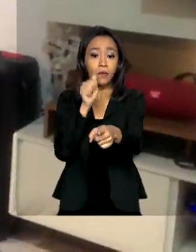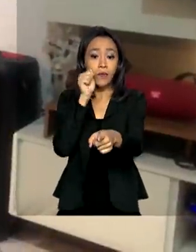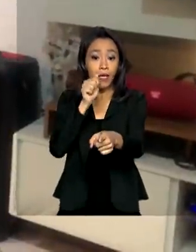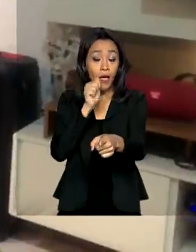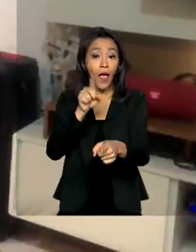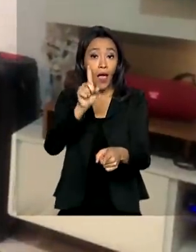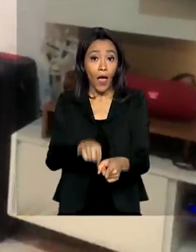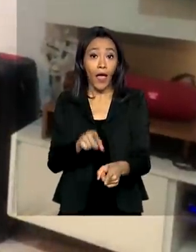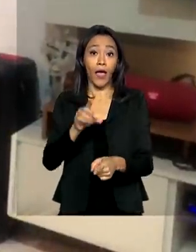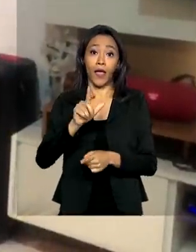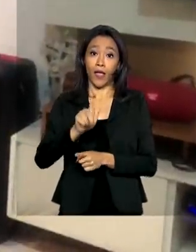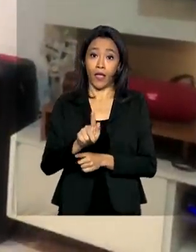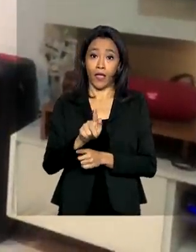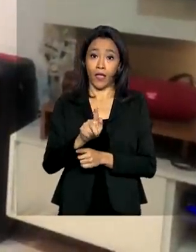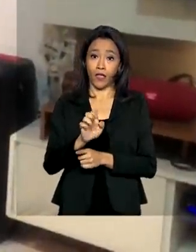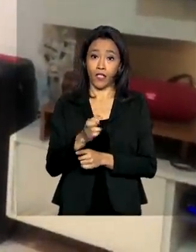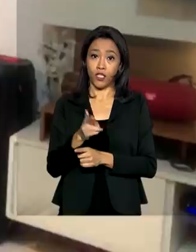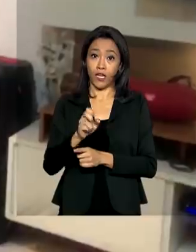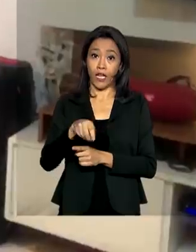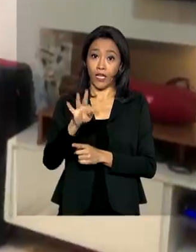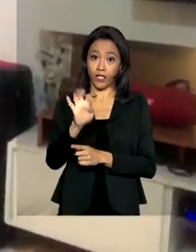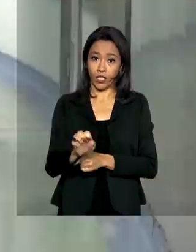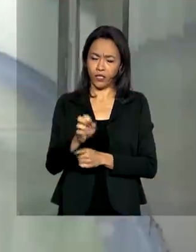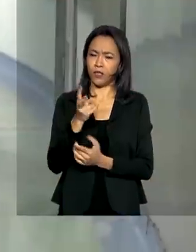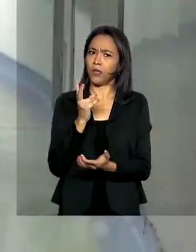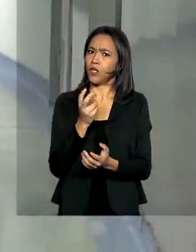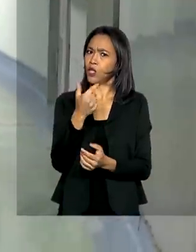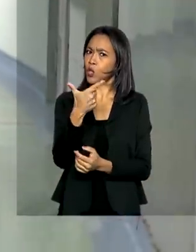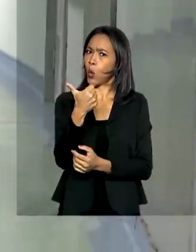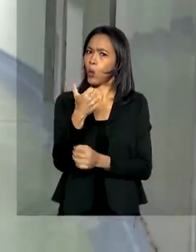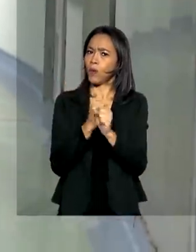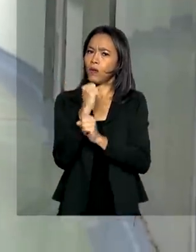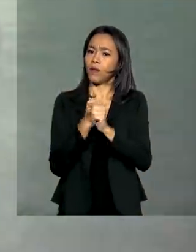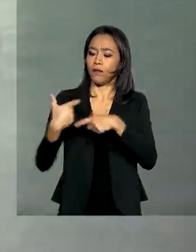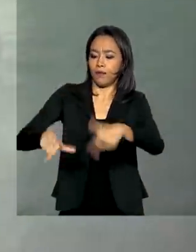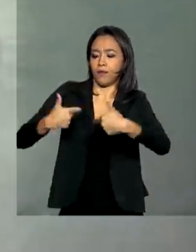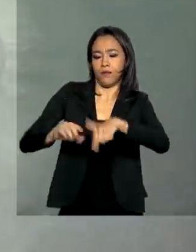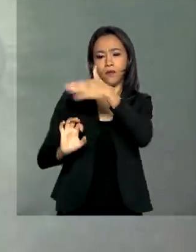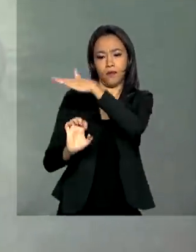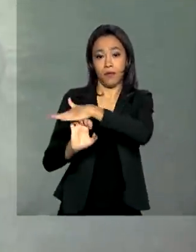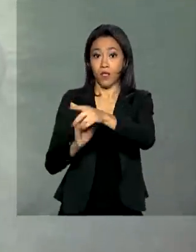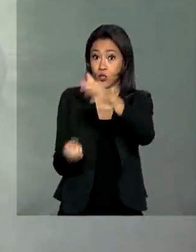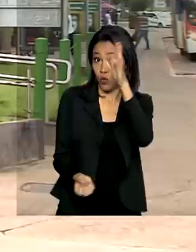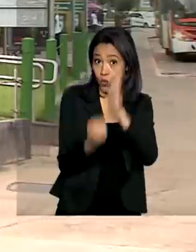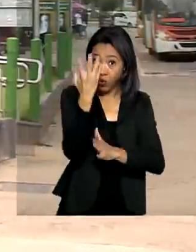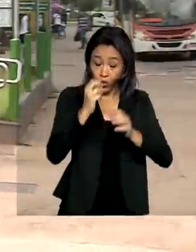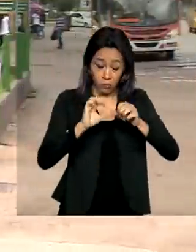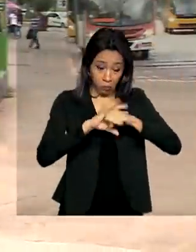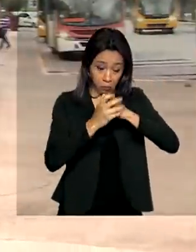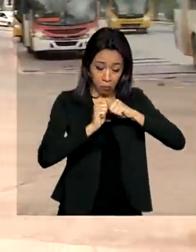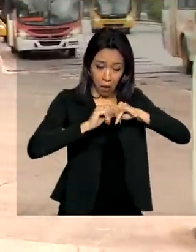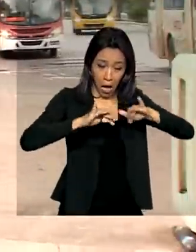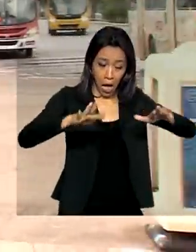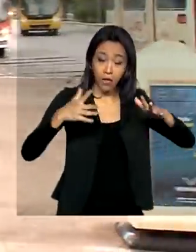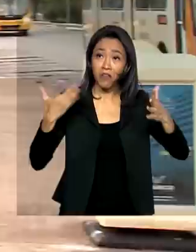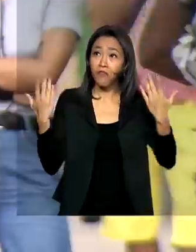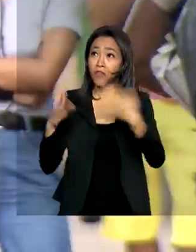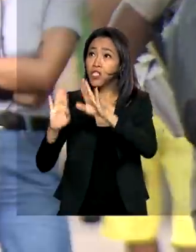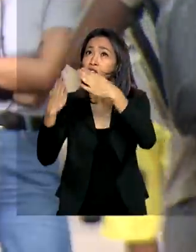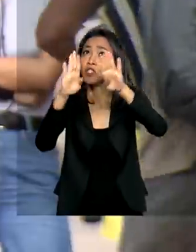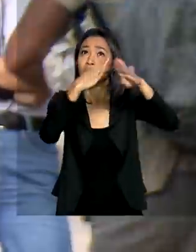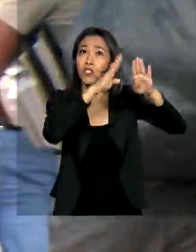trabalha há 12 anos na mesma empresa. O surgimento da pandemia e o fechamento do comércio